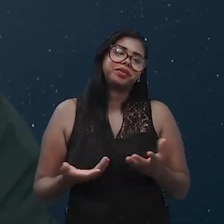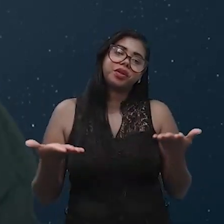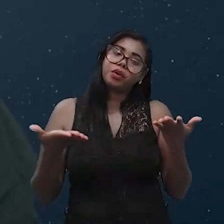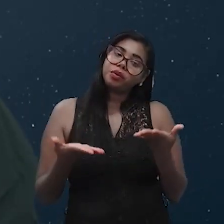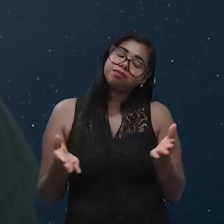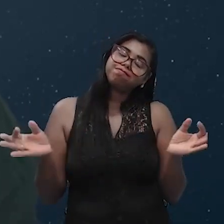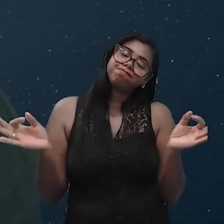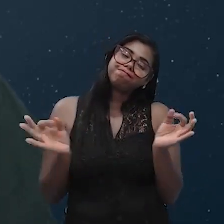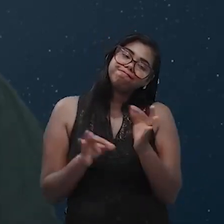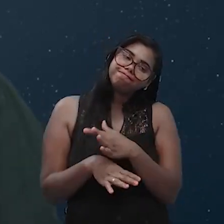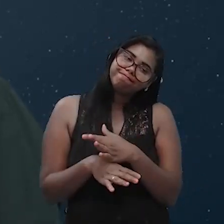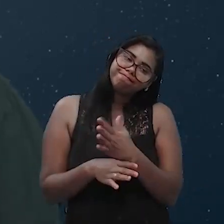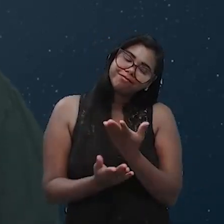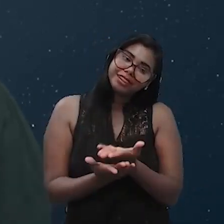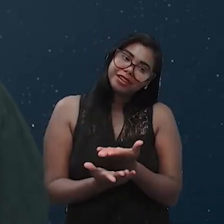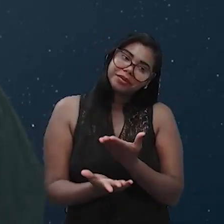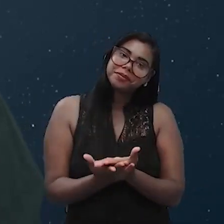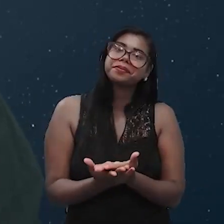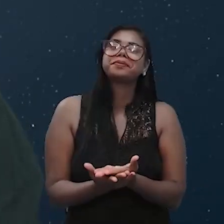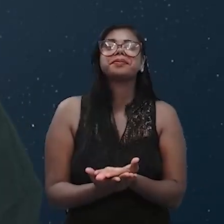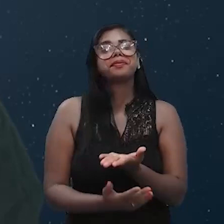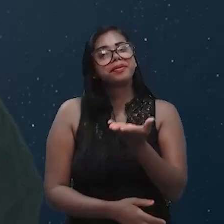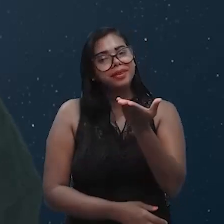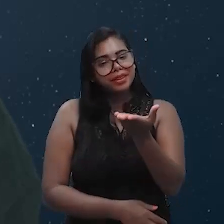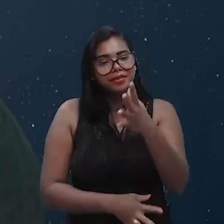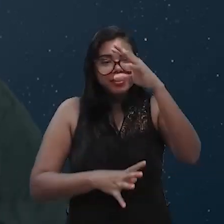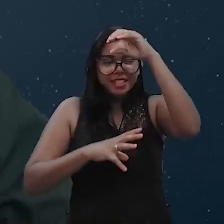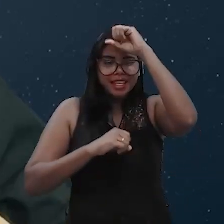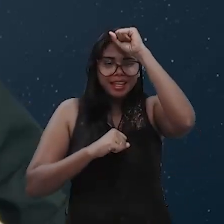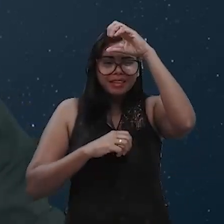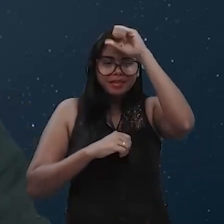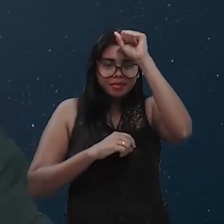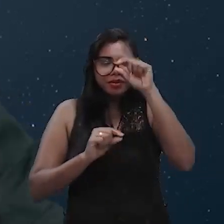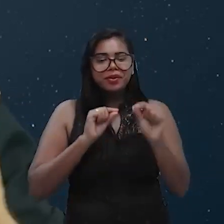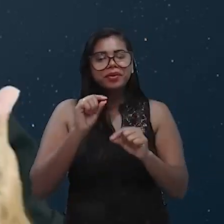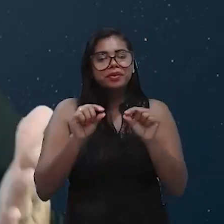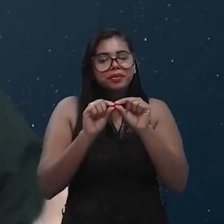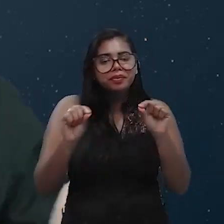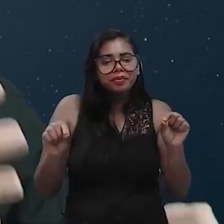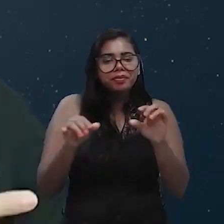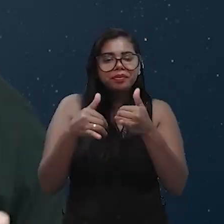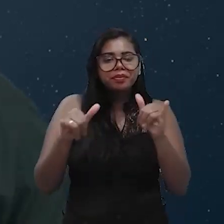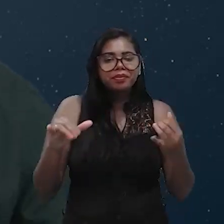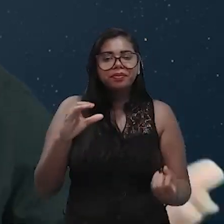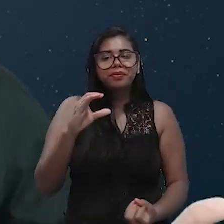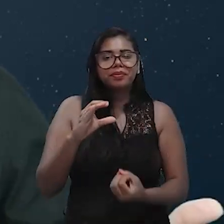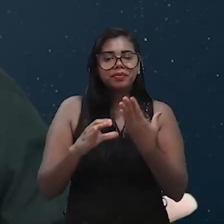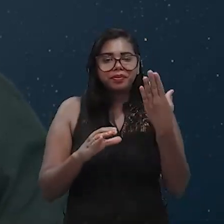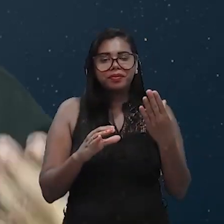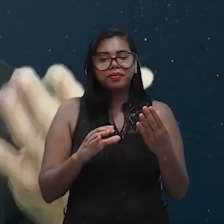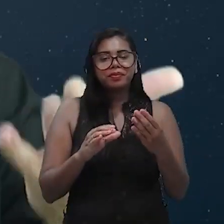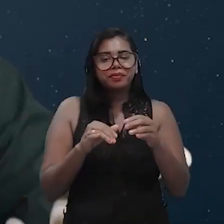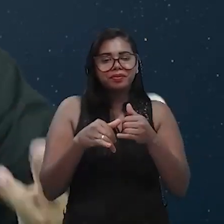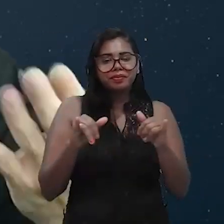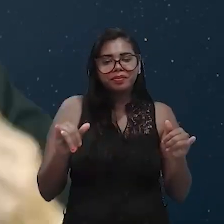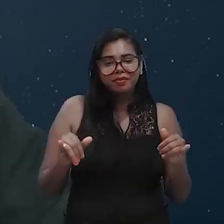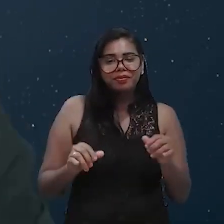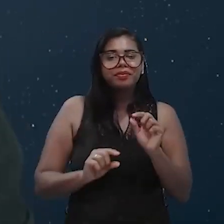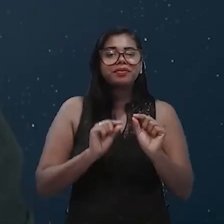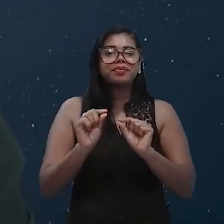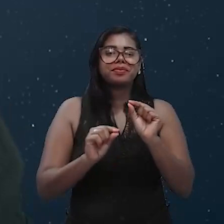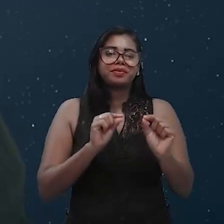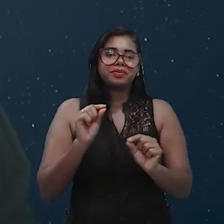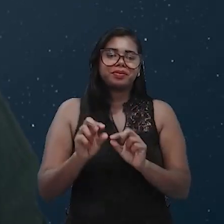finalizamos a aula em que você aprendeu que a corrente elétrica é o fluxo por um fio condutor, mediante o quê? Há uma